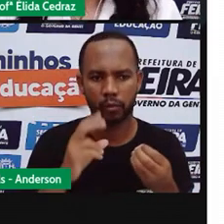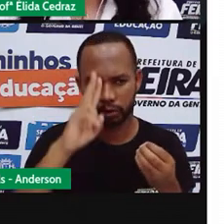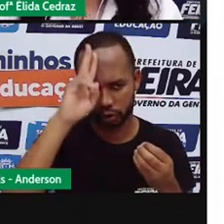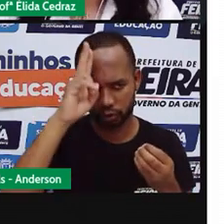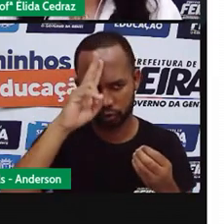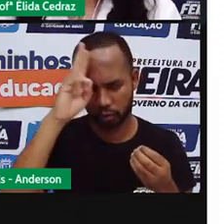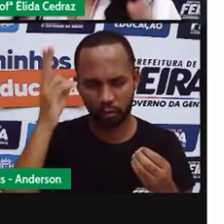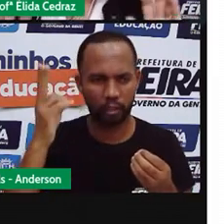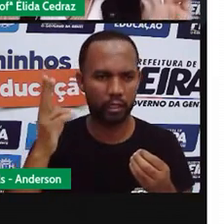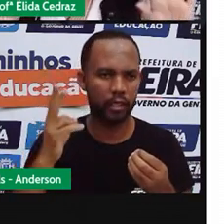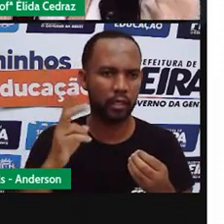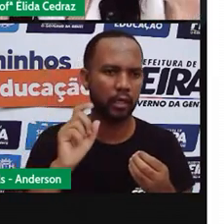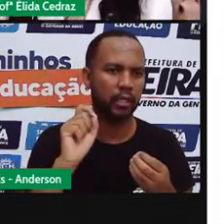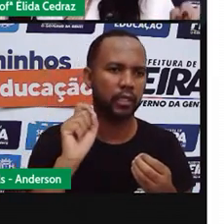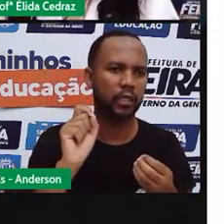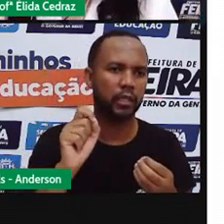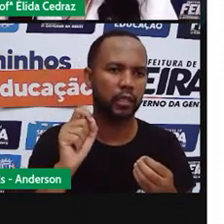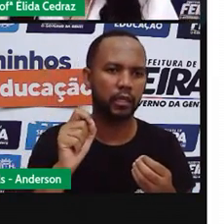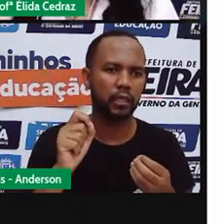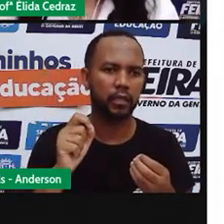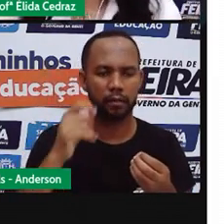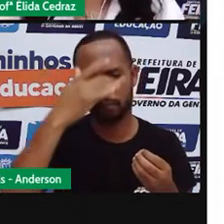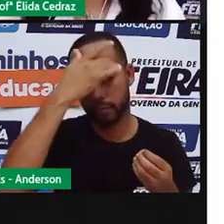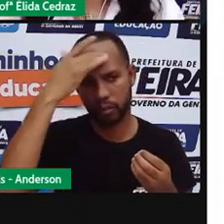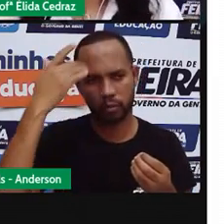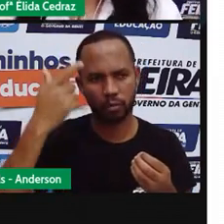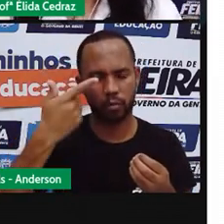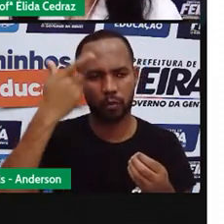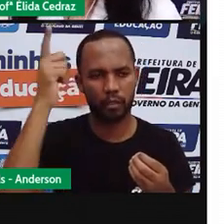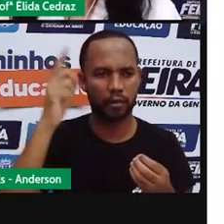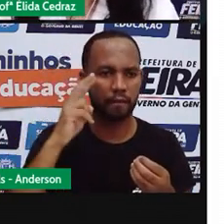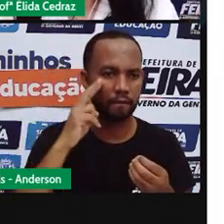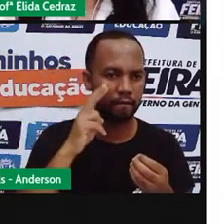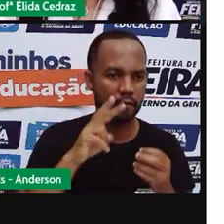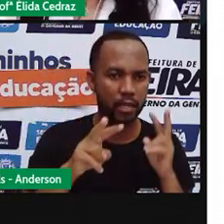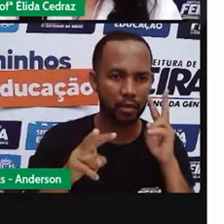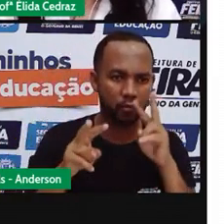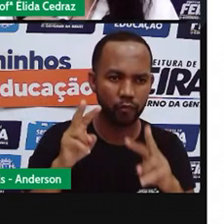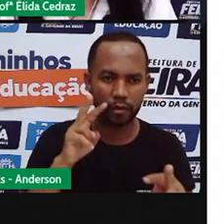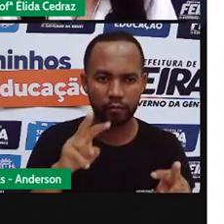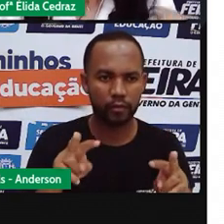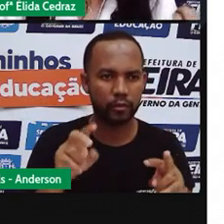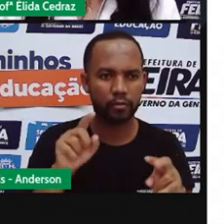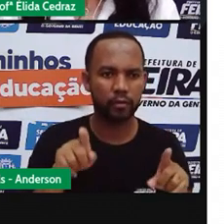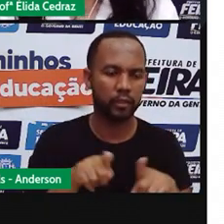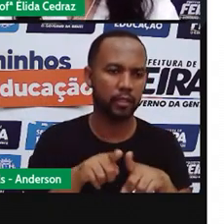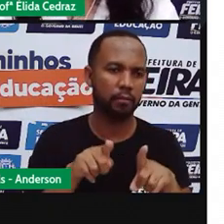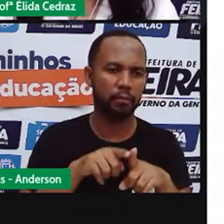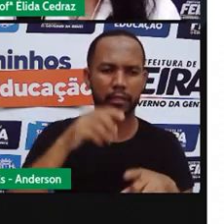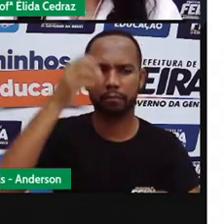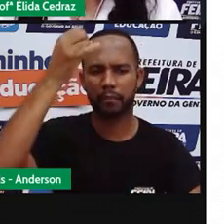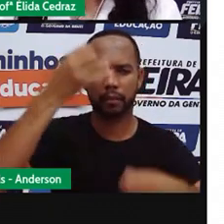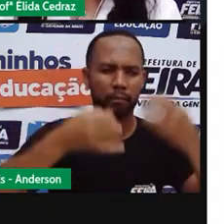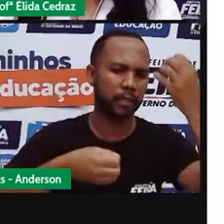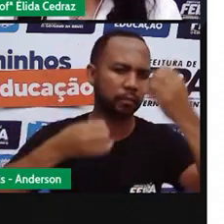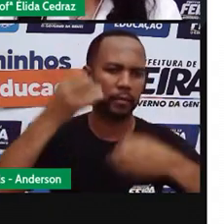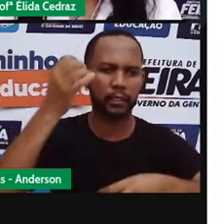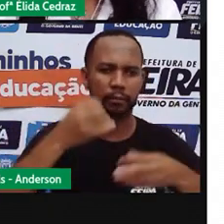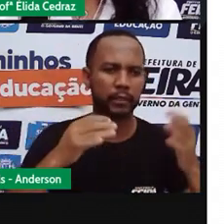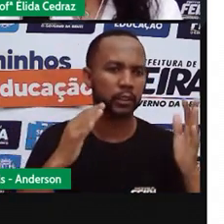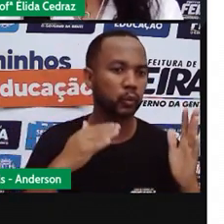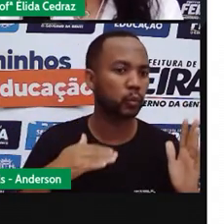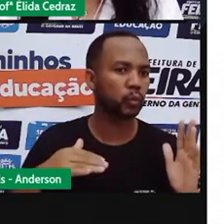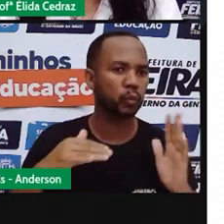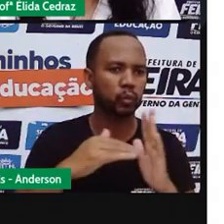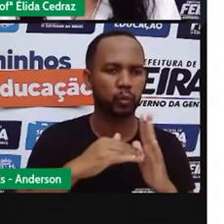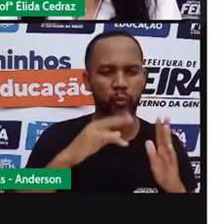Foi alguém que assistiu, que viu e que está contando tudo o que aconteceu naquela